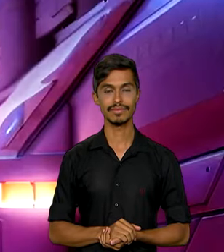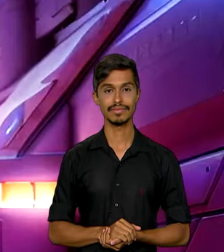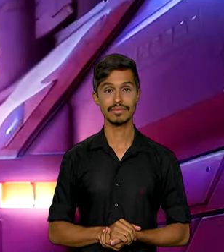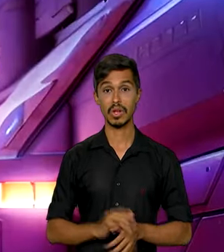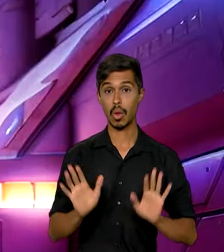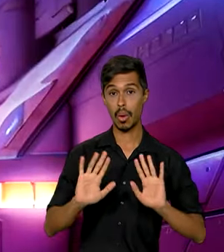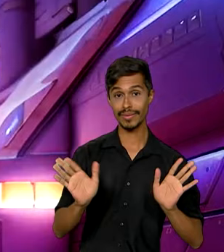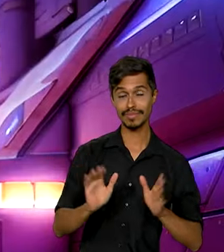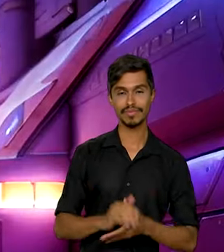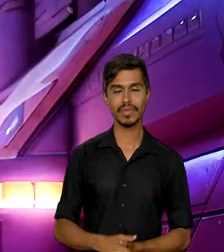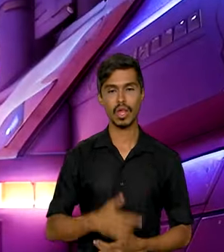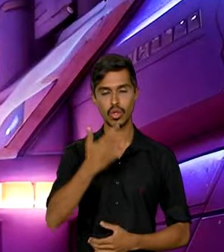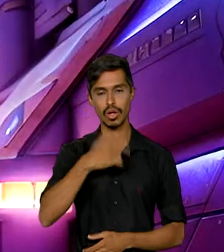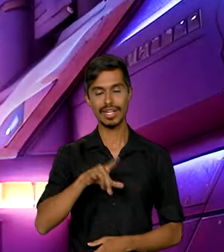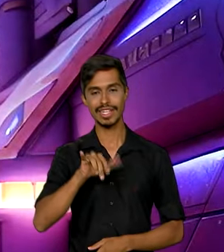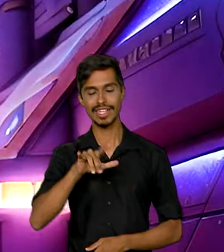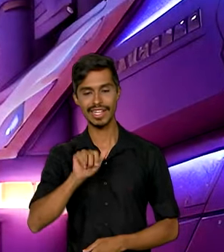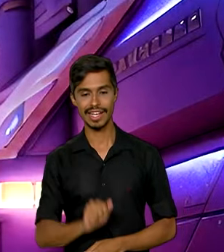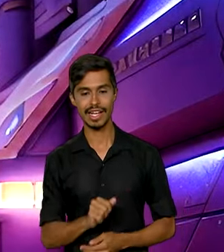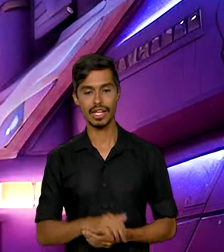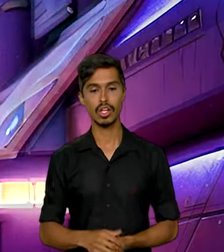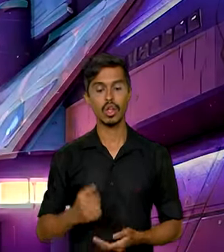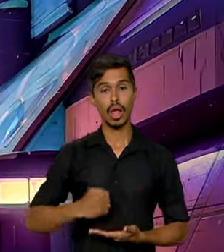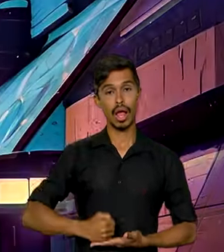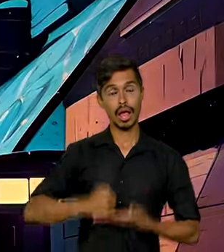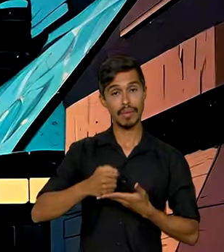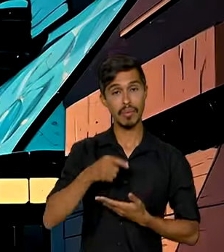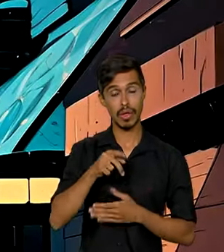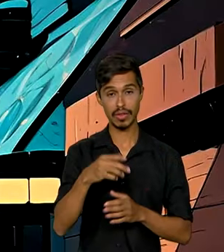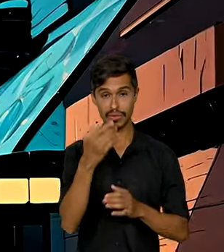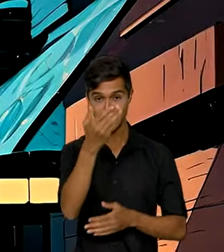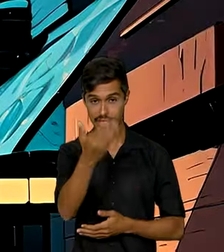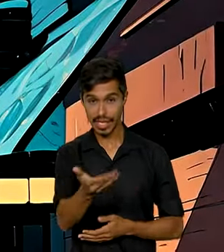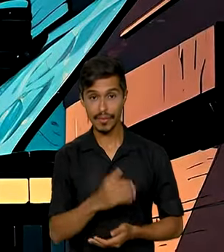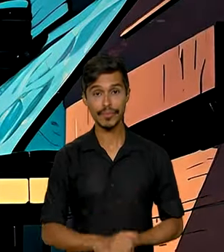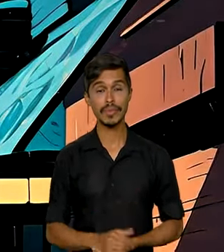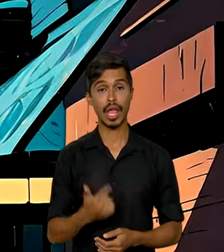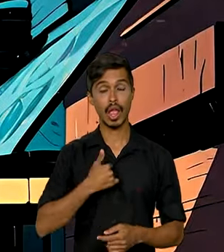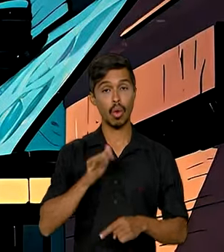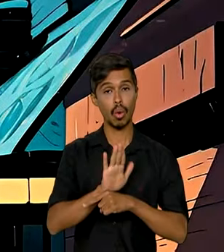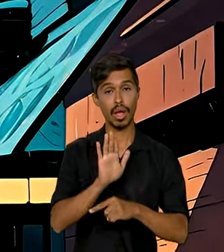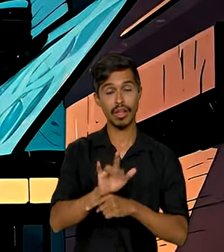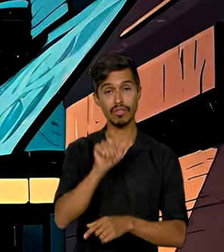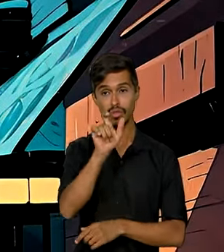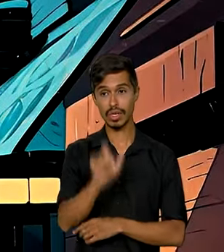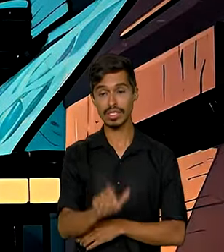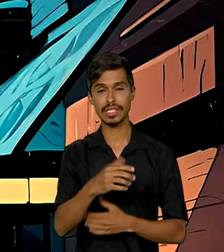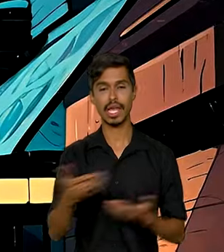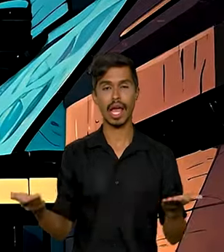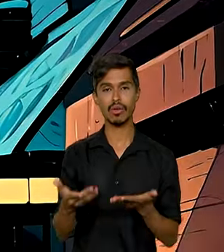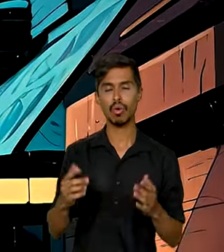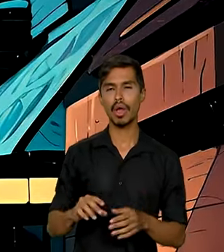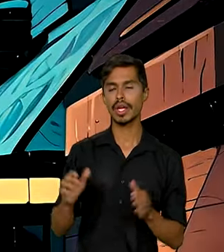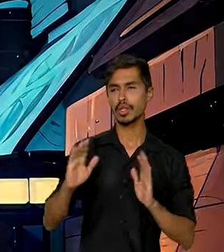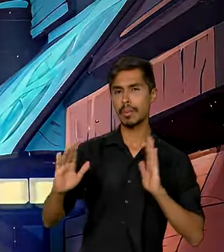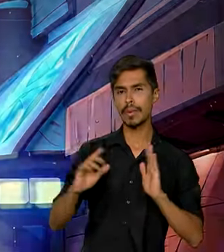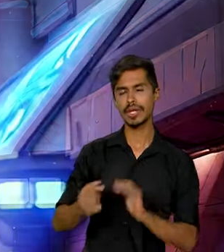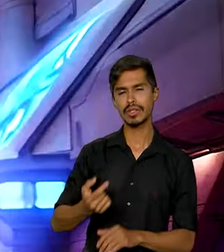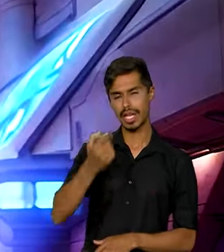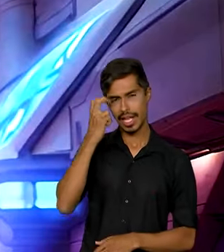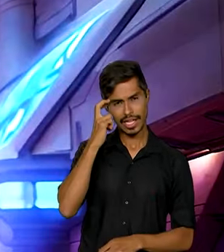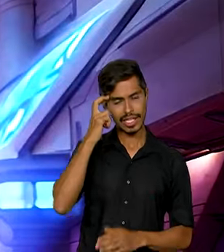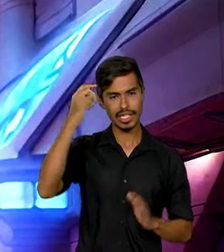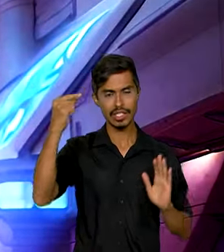Olá, eu sou a Lília, sou assistente virtual. Estou aqui para te ajudar a entrar na era da inteligência artificial